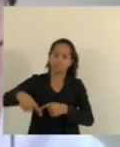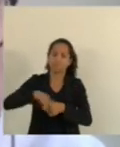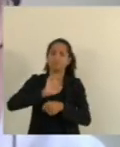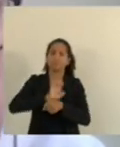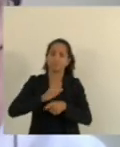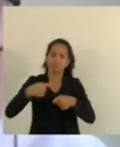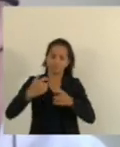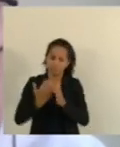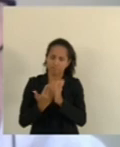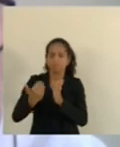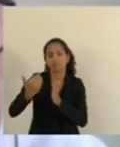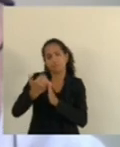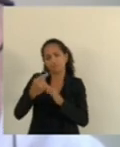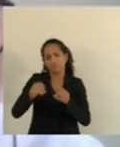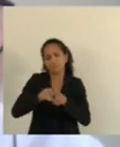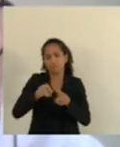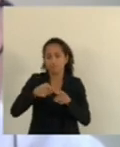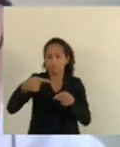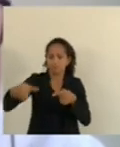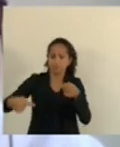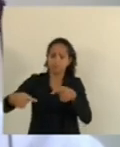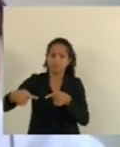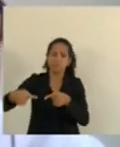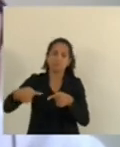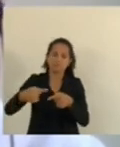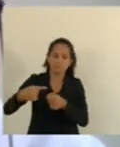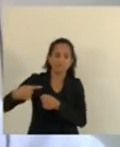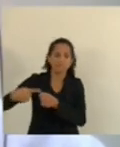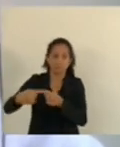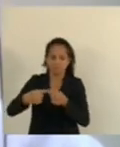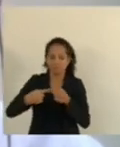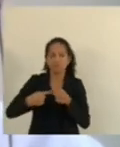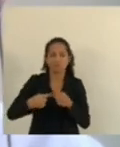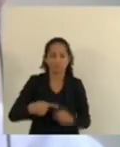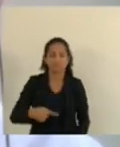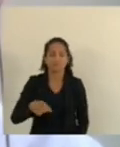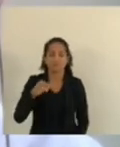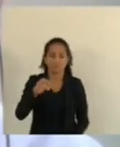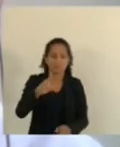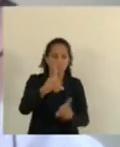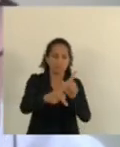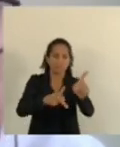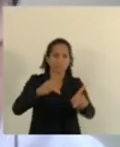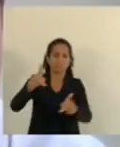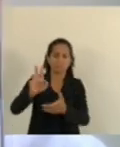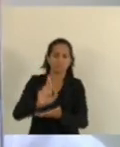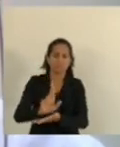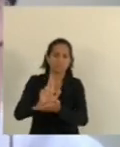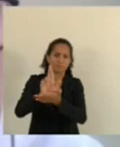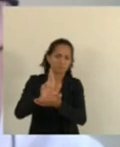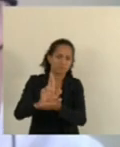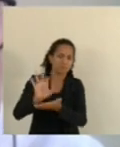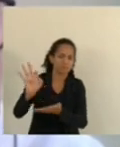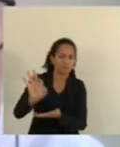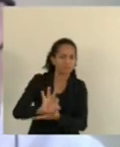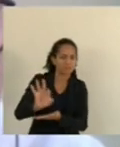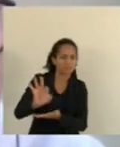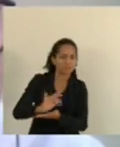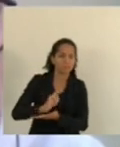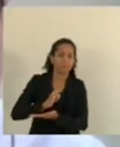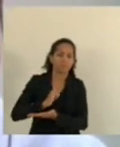E municipais Cada vez Cada Mais Essas Populações Representam Um contingente Expressivo